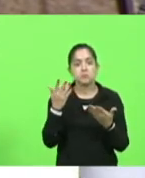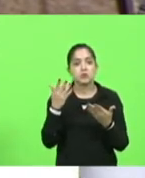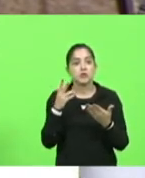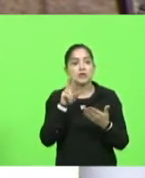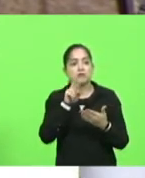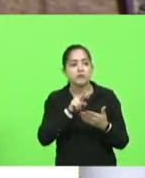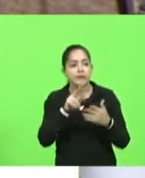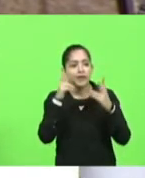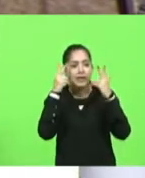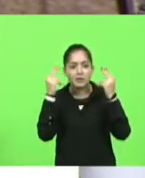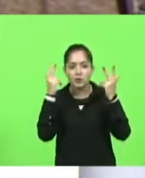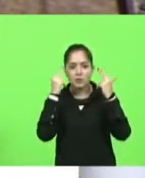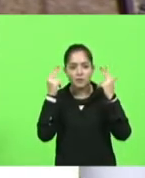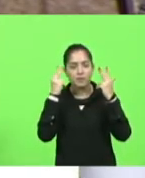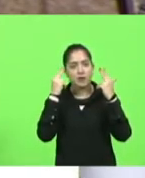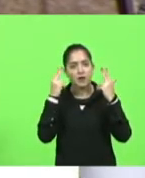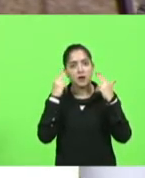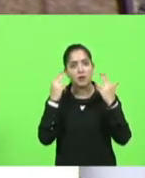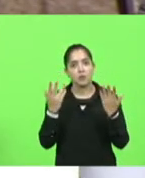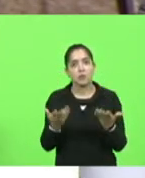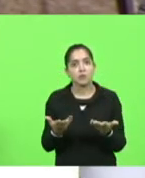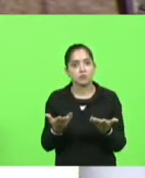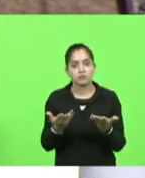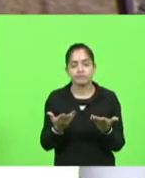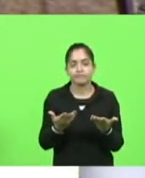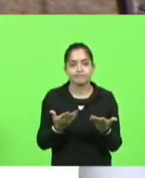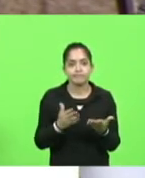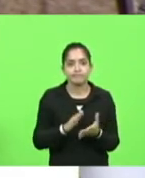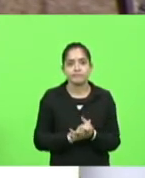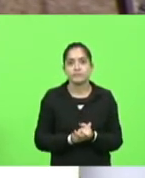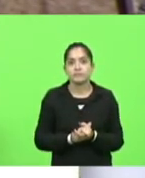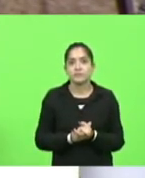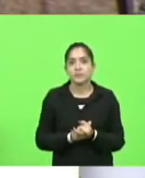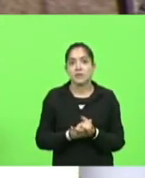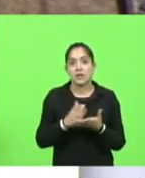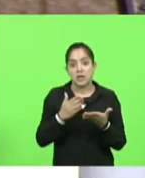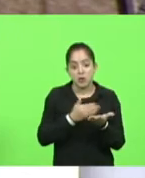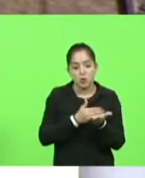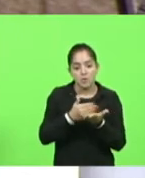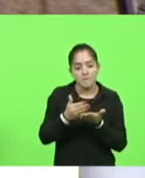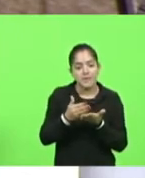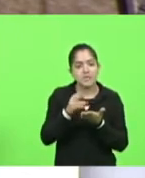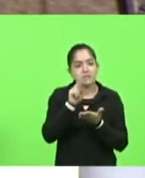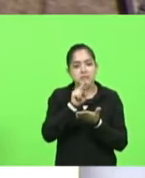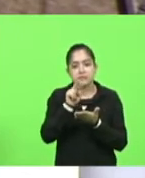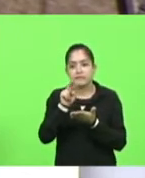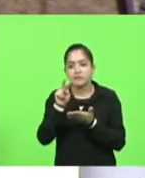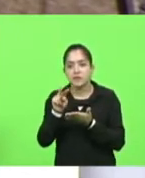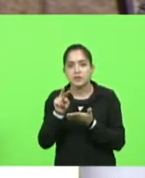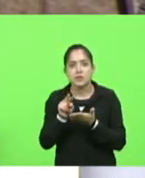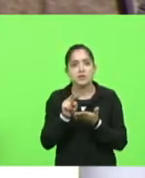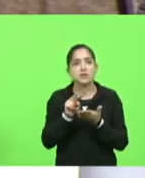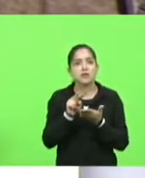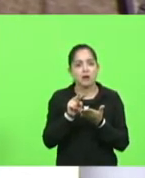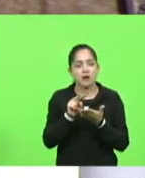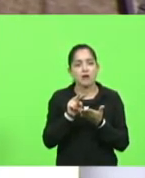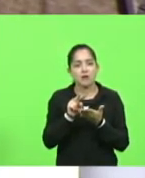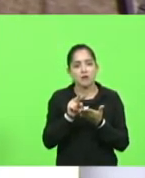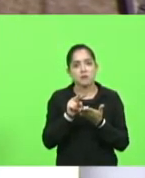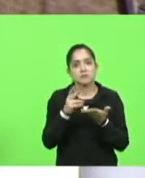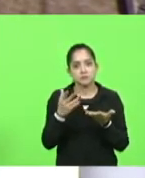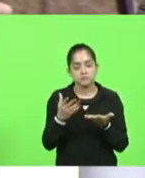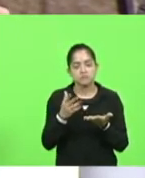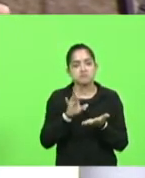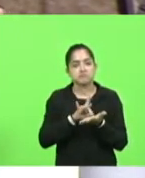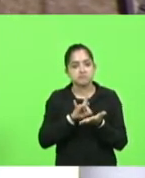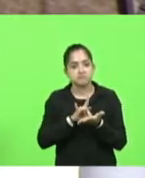o óbvio aquilo que faz mais parte da nossa natureza a gente começa a achar que tudo é imanente tudo faz simplesmente parte da realidade